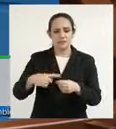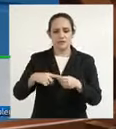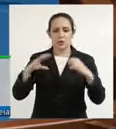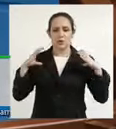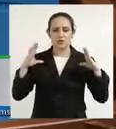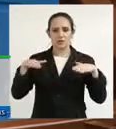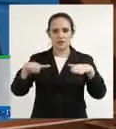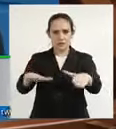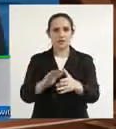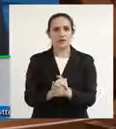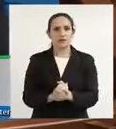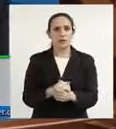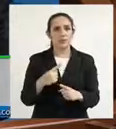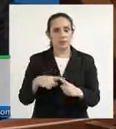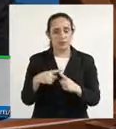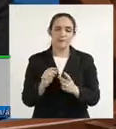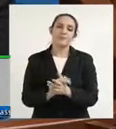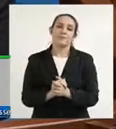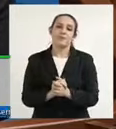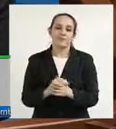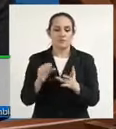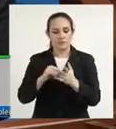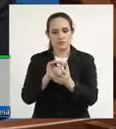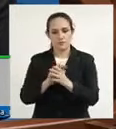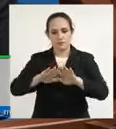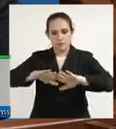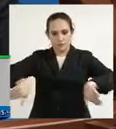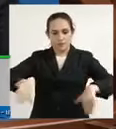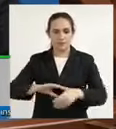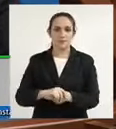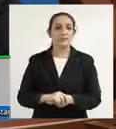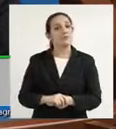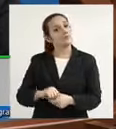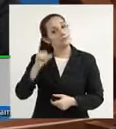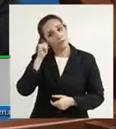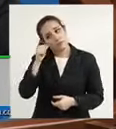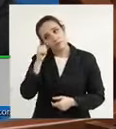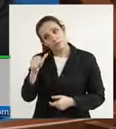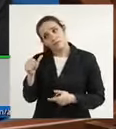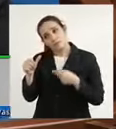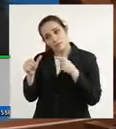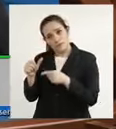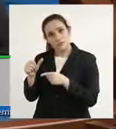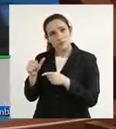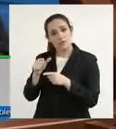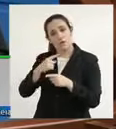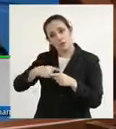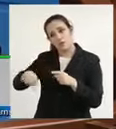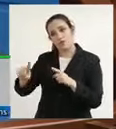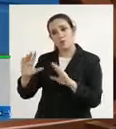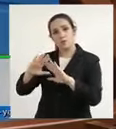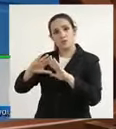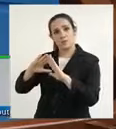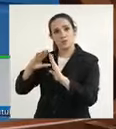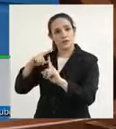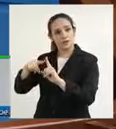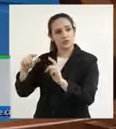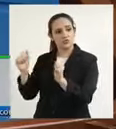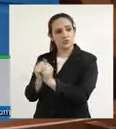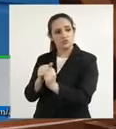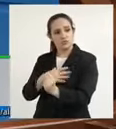O casal se separou, a esposa foi para a igreja com seu filho,